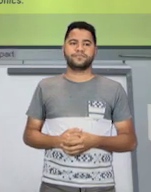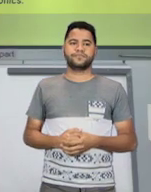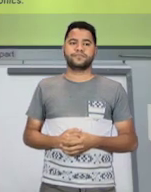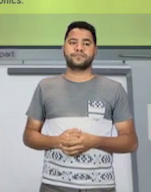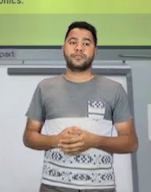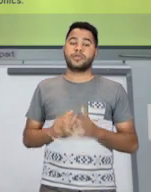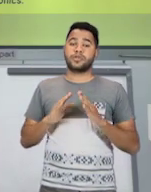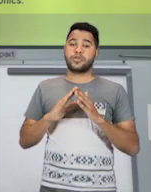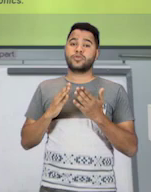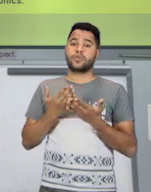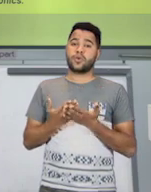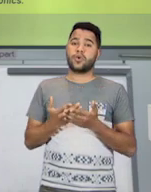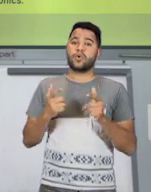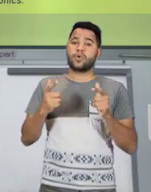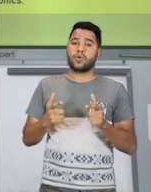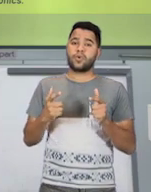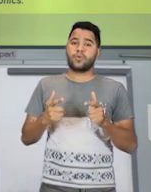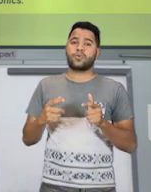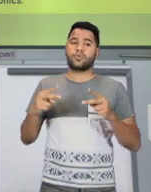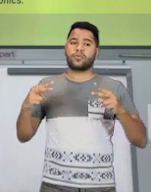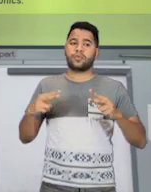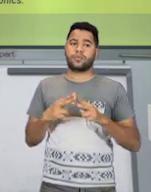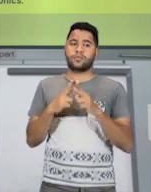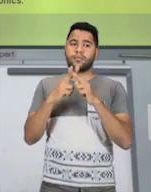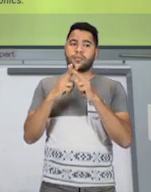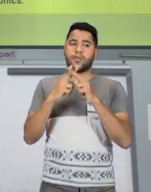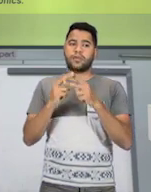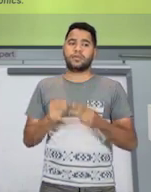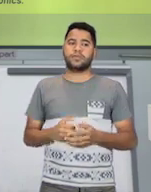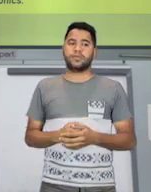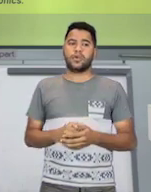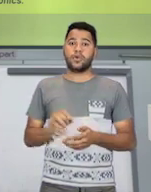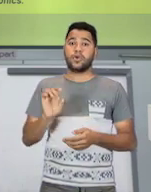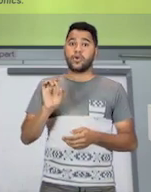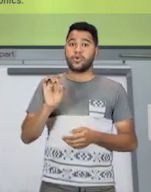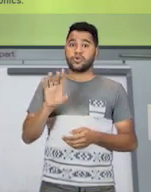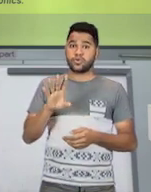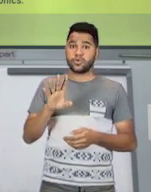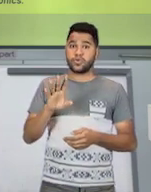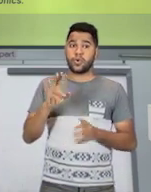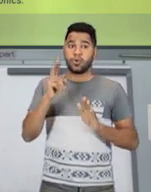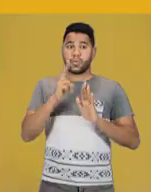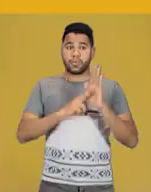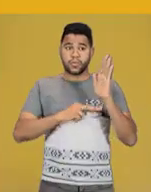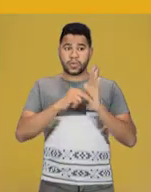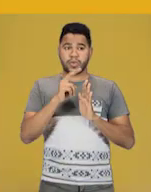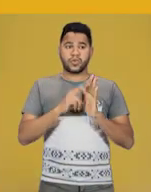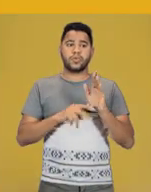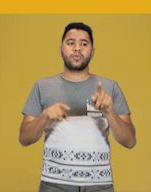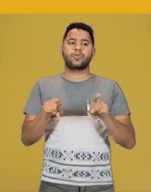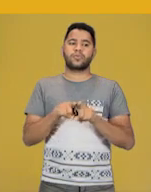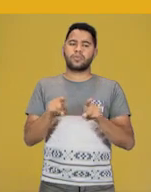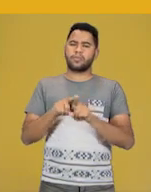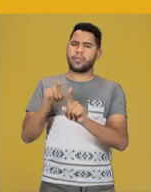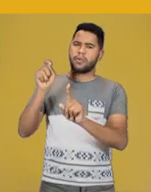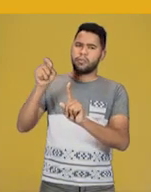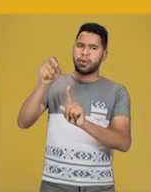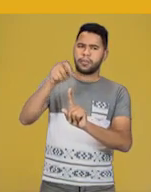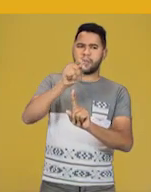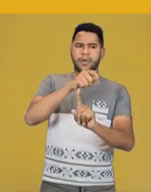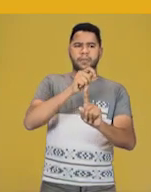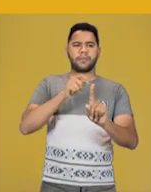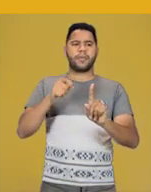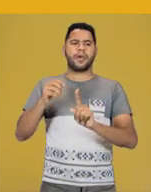Paris. Field Painting, Sculpture. Então, ele não foi somente um pintor. Ele foi um pintor, escultor,